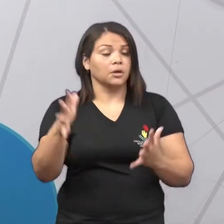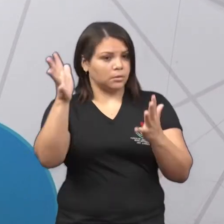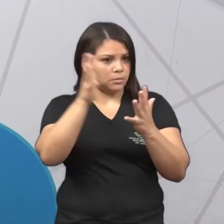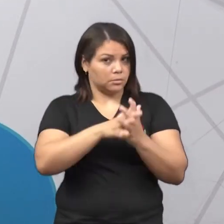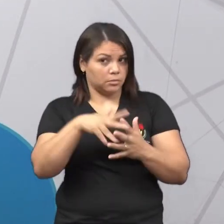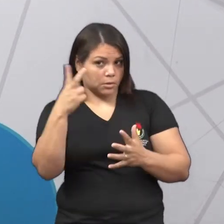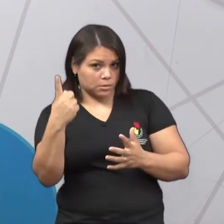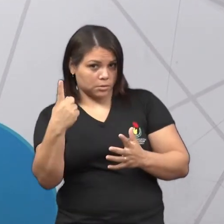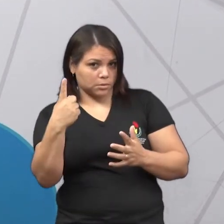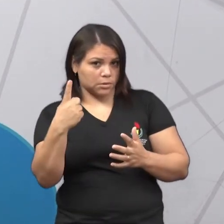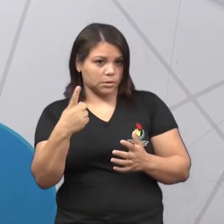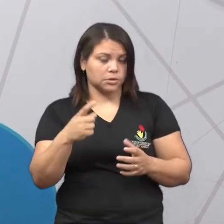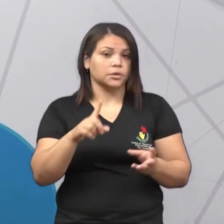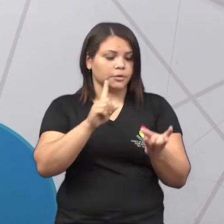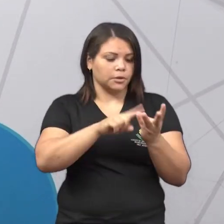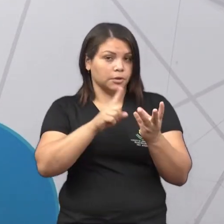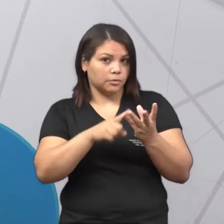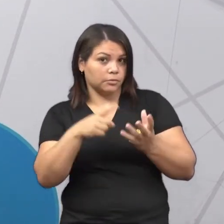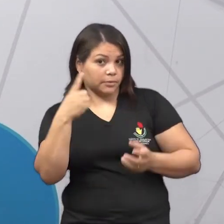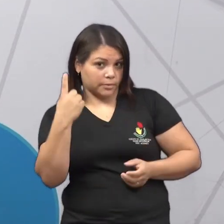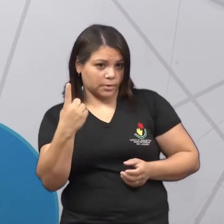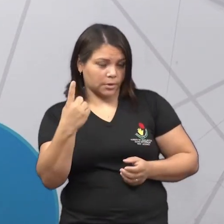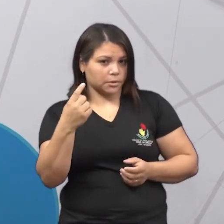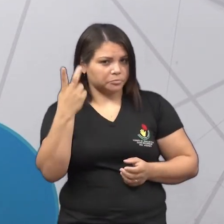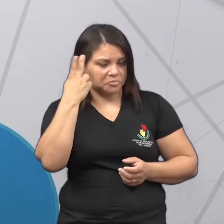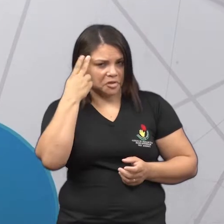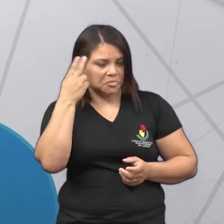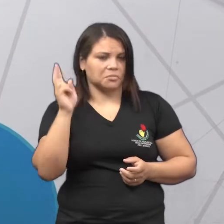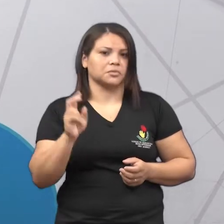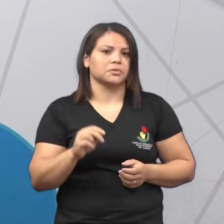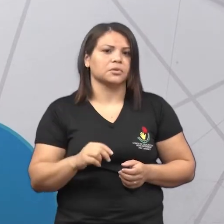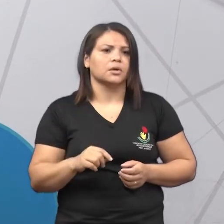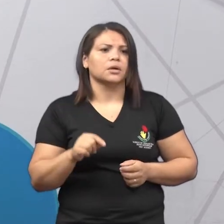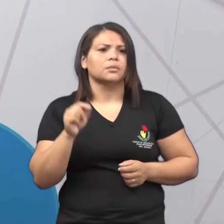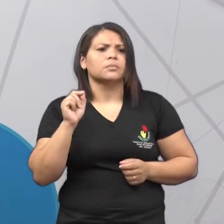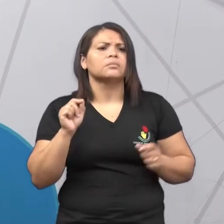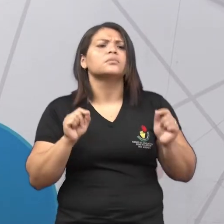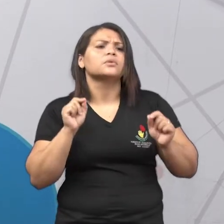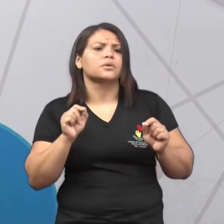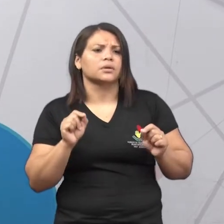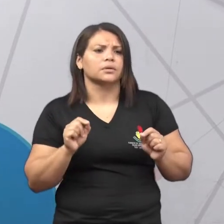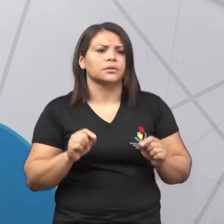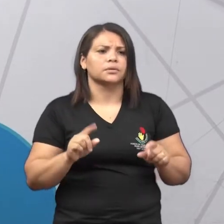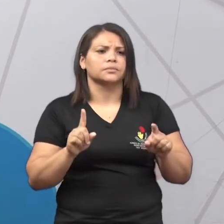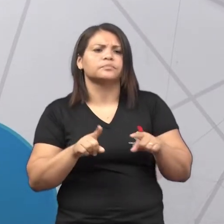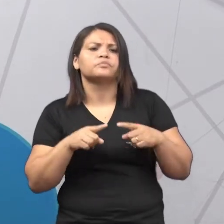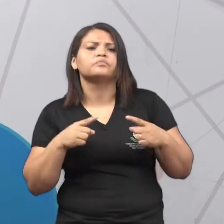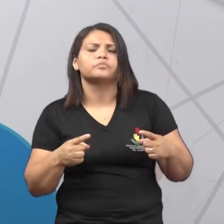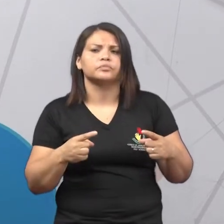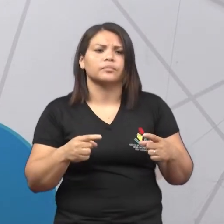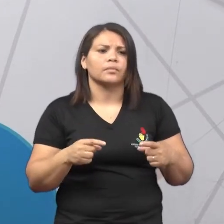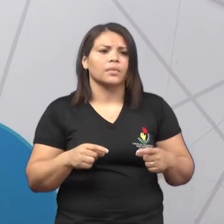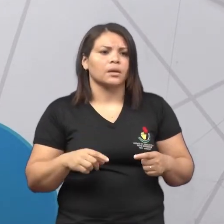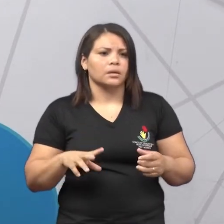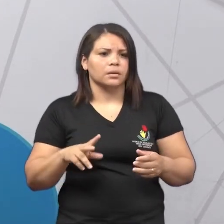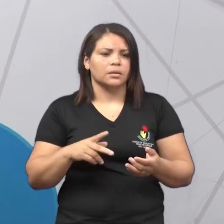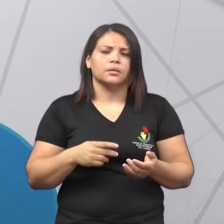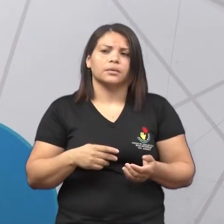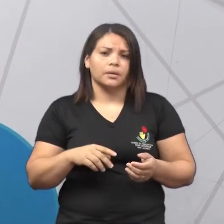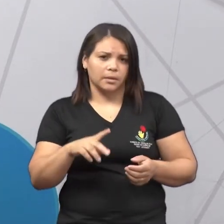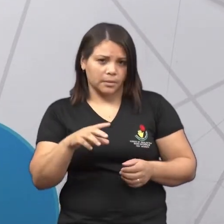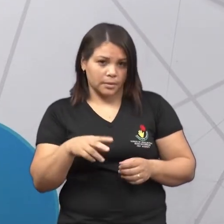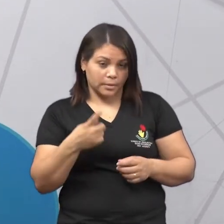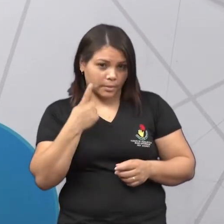consoante e uma dessas vogais, normalmente. Mas o que acontece? Acontece que, às vezes, aparecem